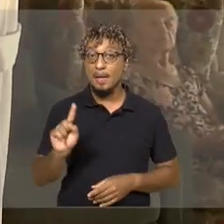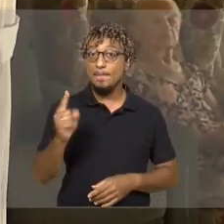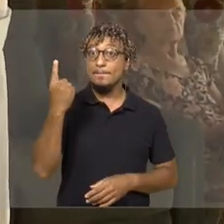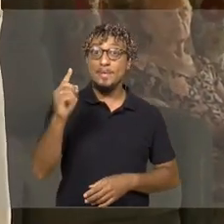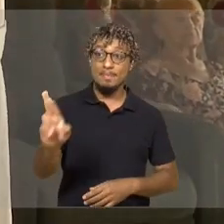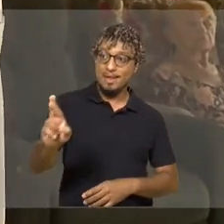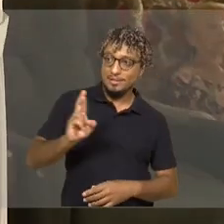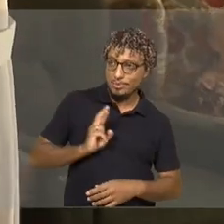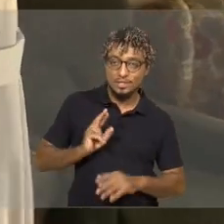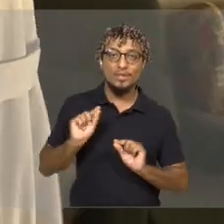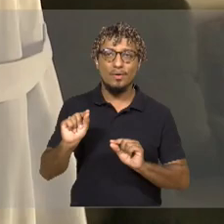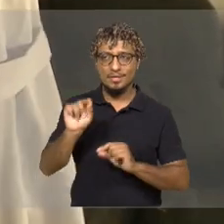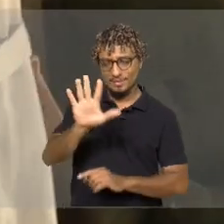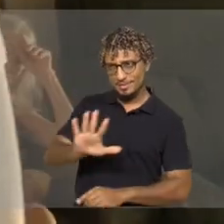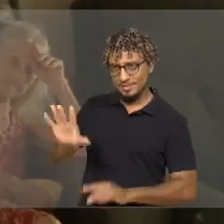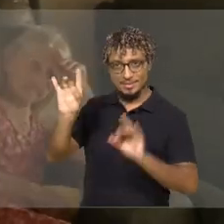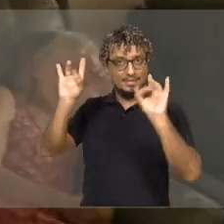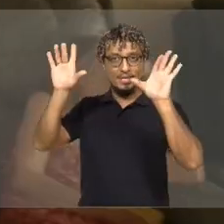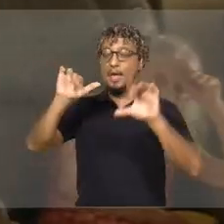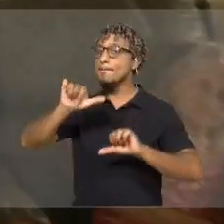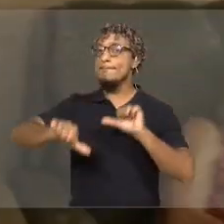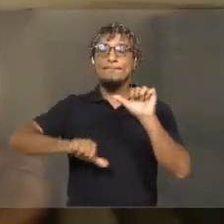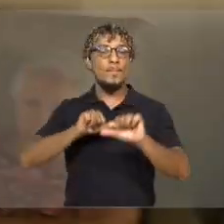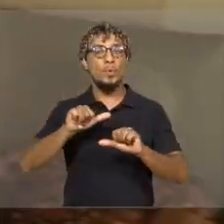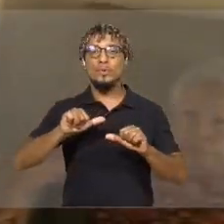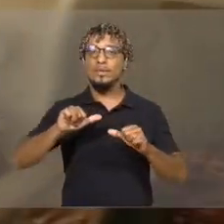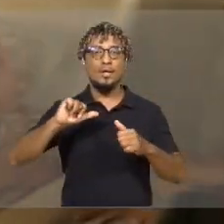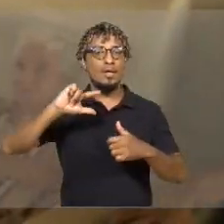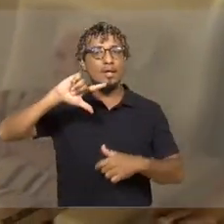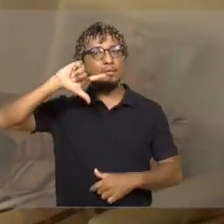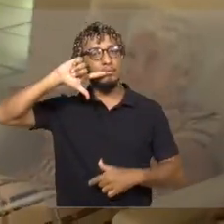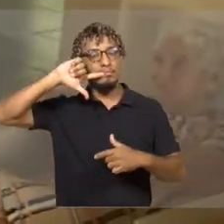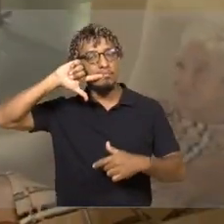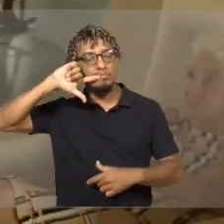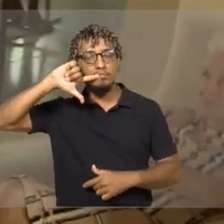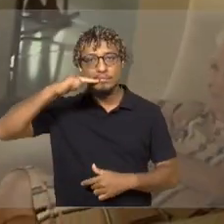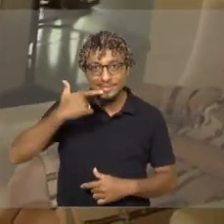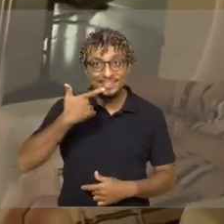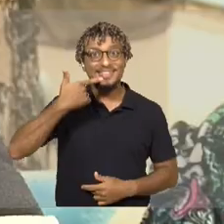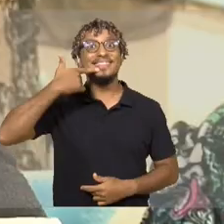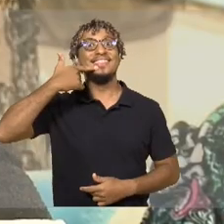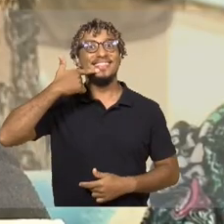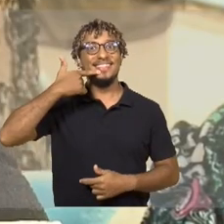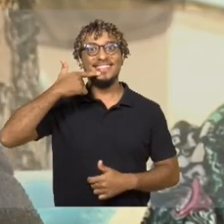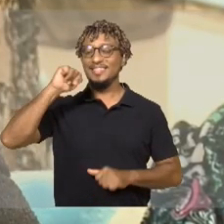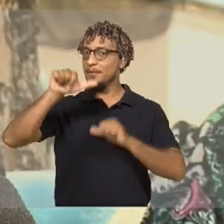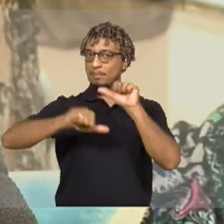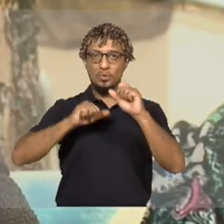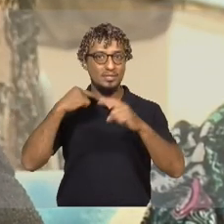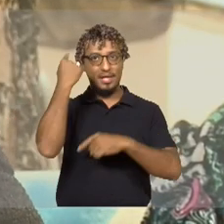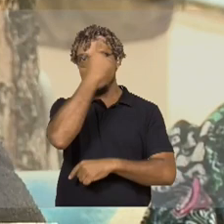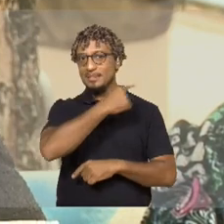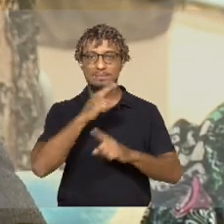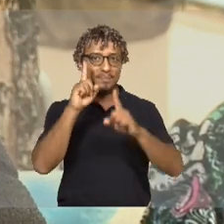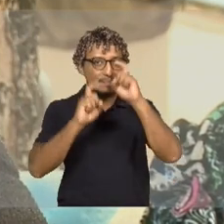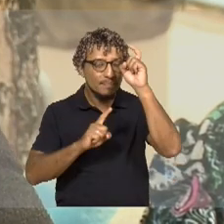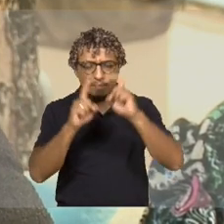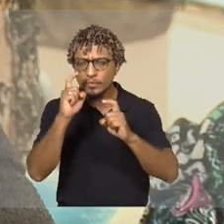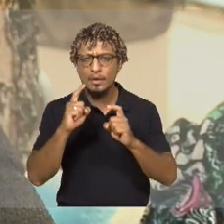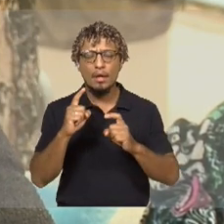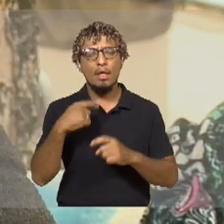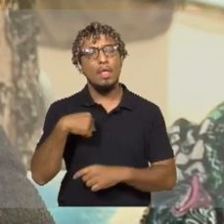é a mudança de humor. É nítido a mudança de humor. Aquela fisionomia, esse olhar distante,